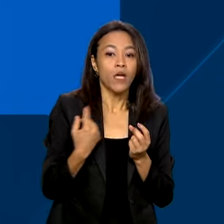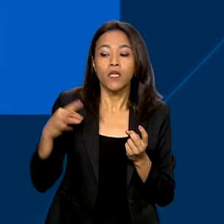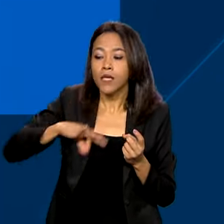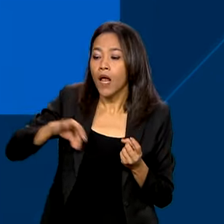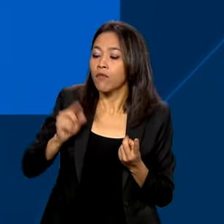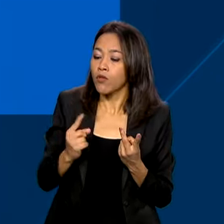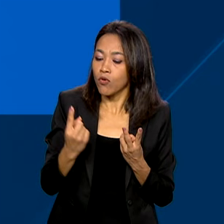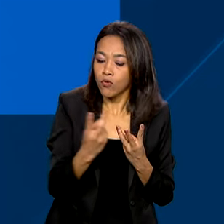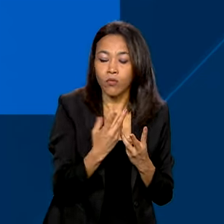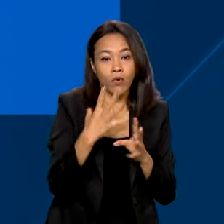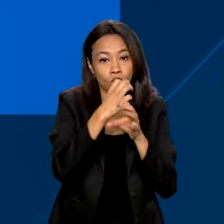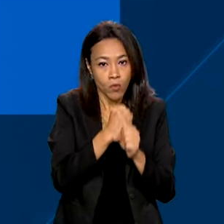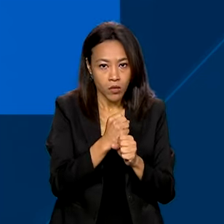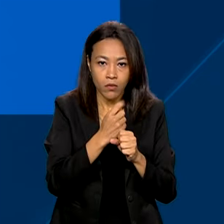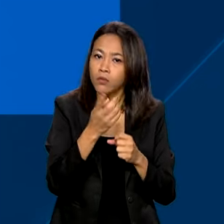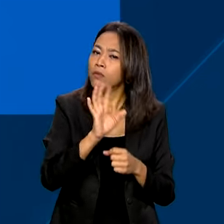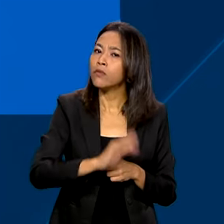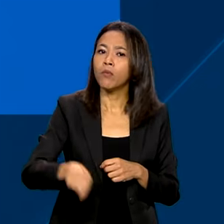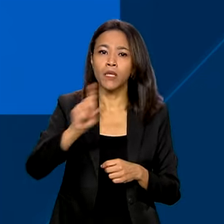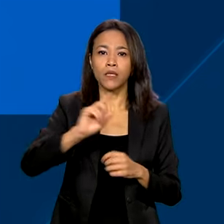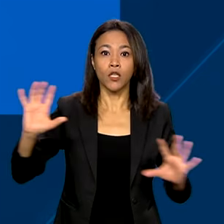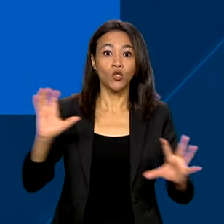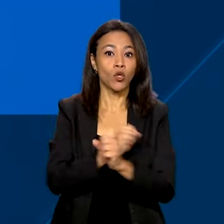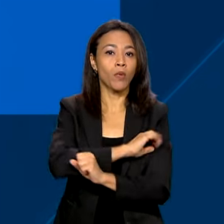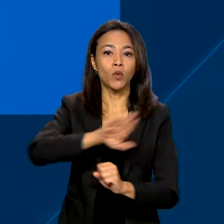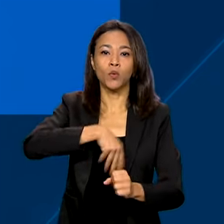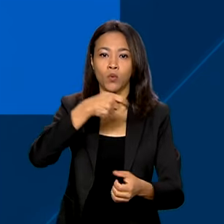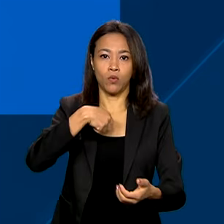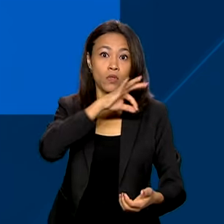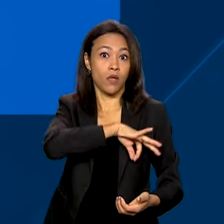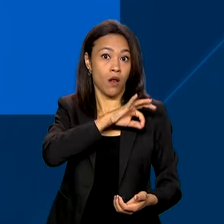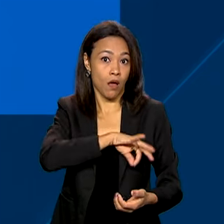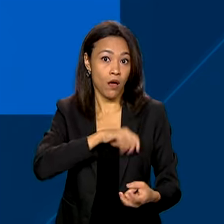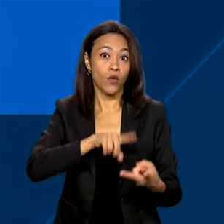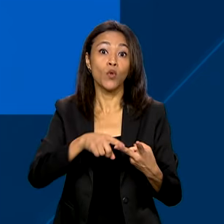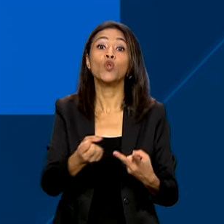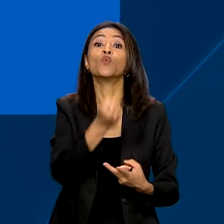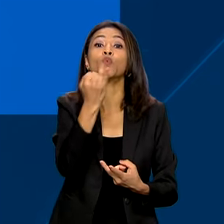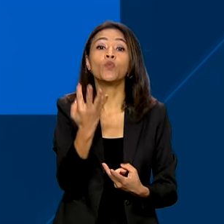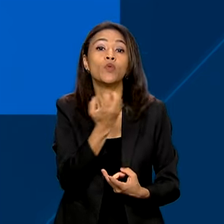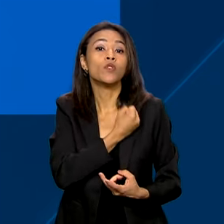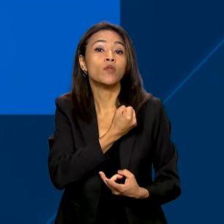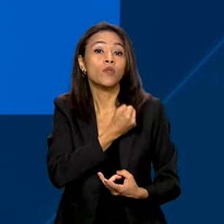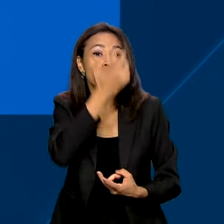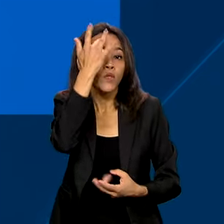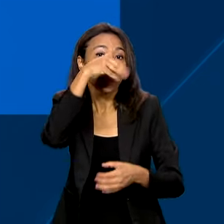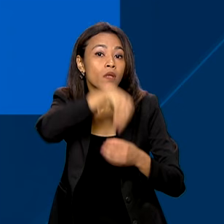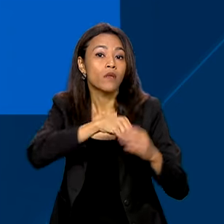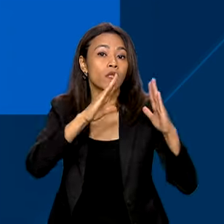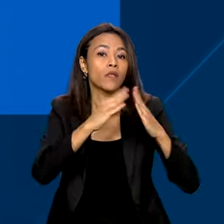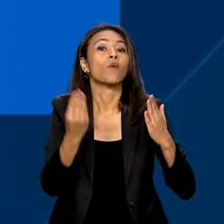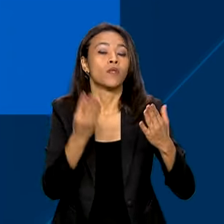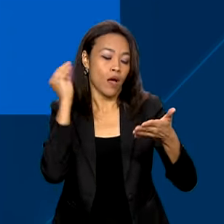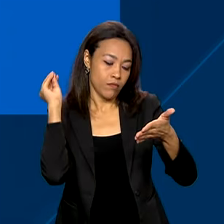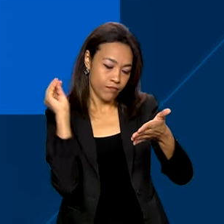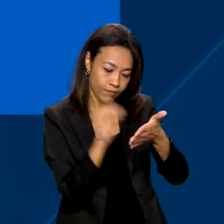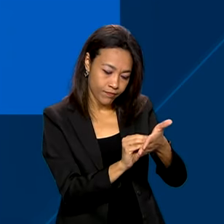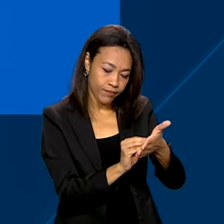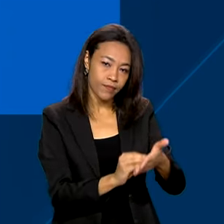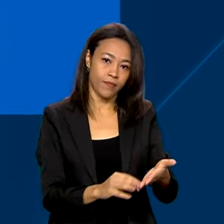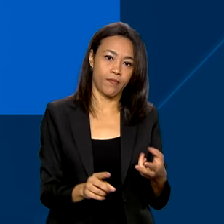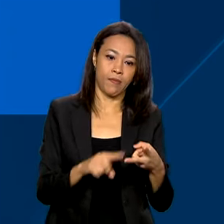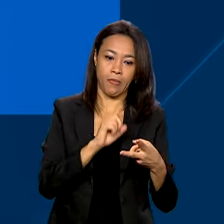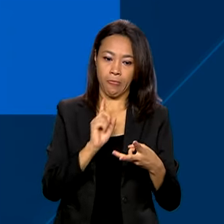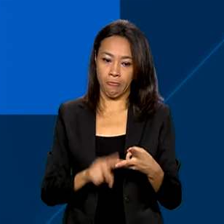um, agora só informa a renda total da casa e o número de habitantes. Além disso, quem tiver o